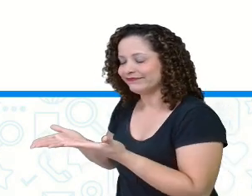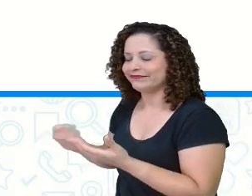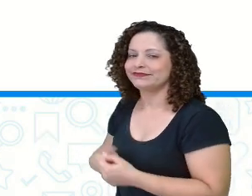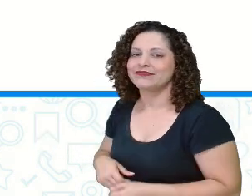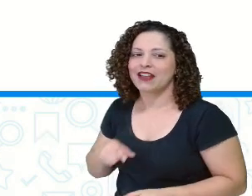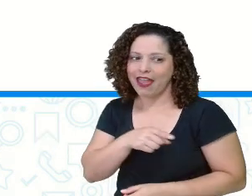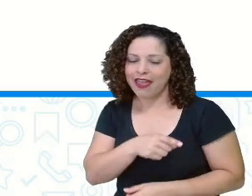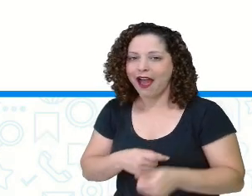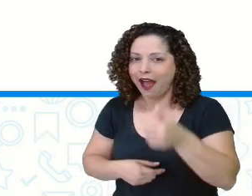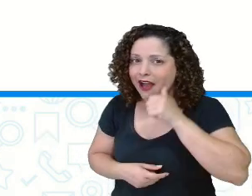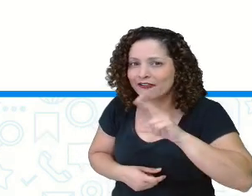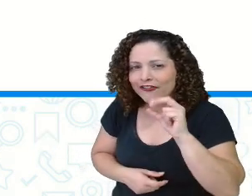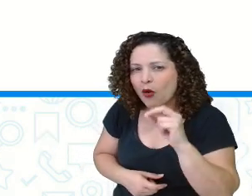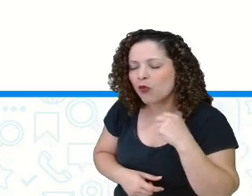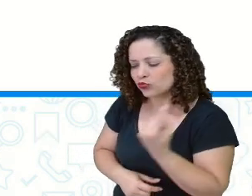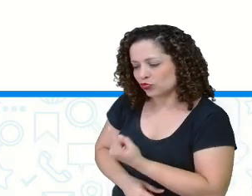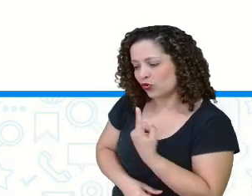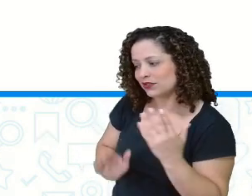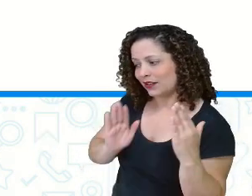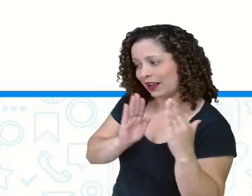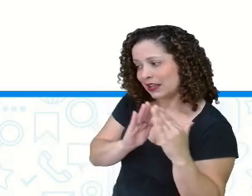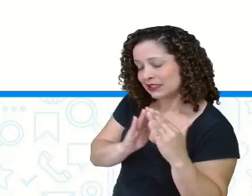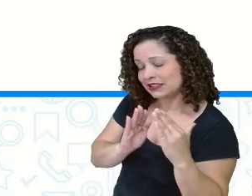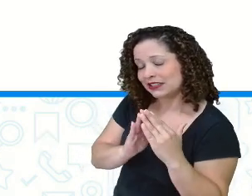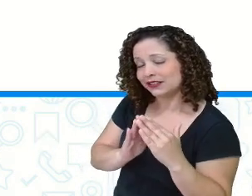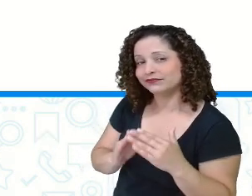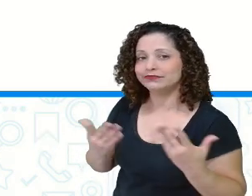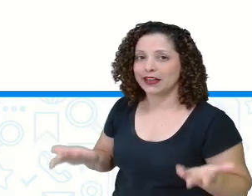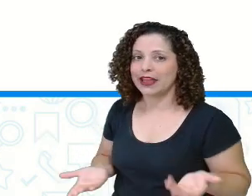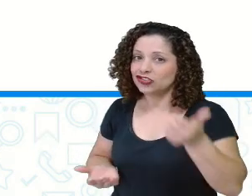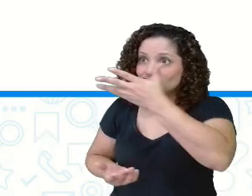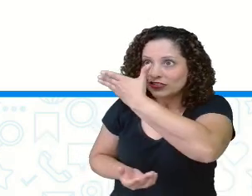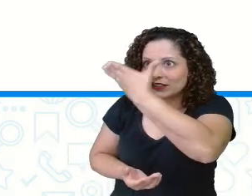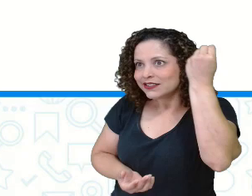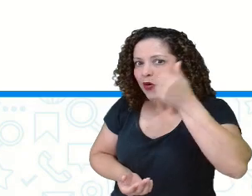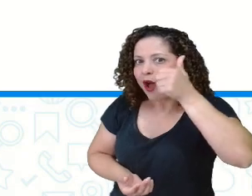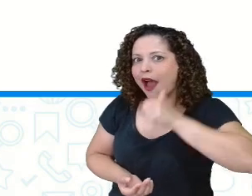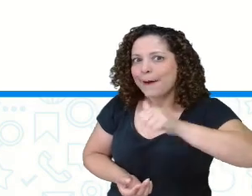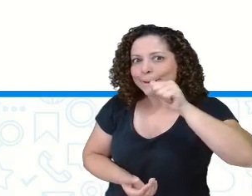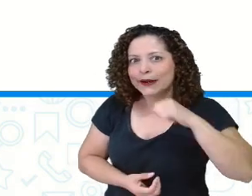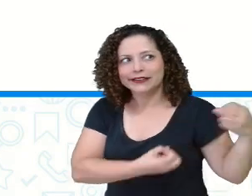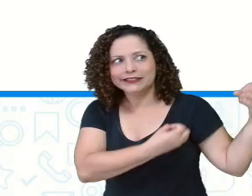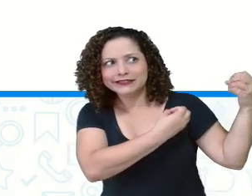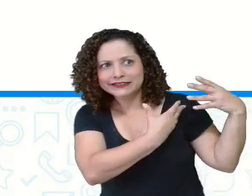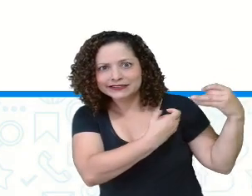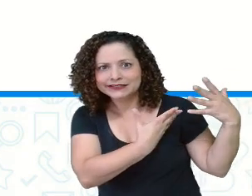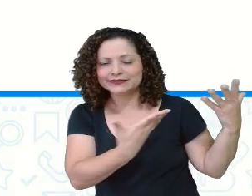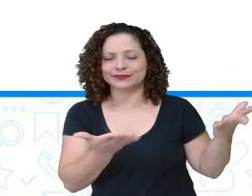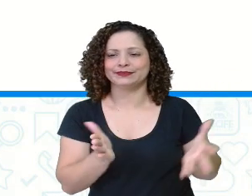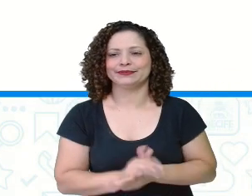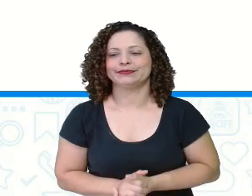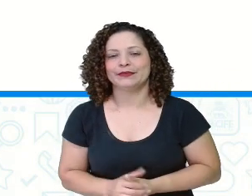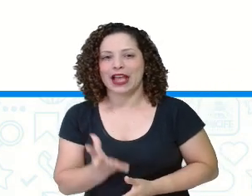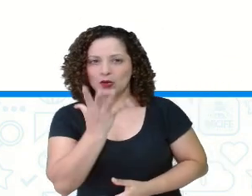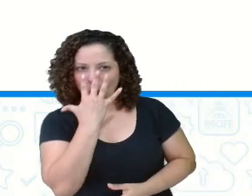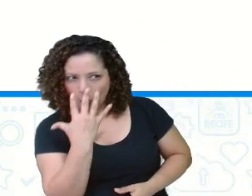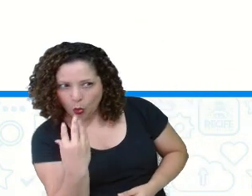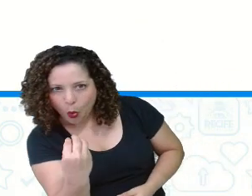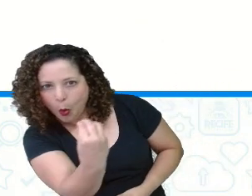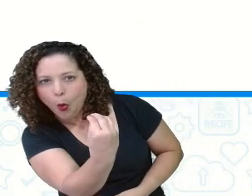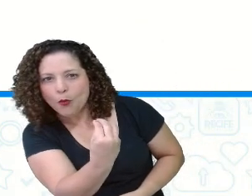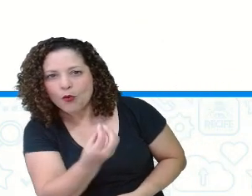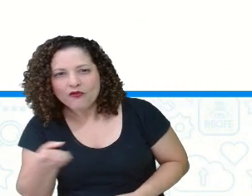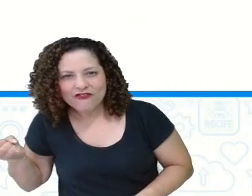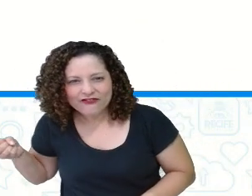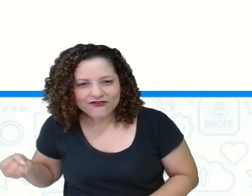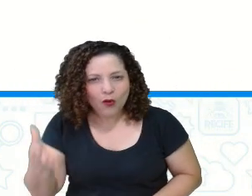numa casinha, não foi? Entregou tudo. Ela não seguiu o conselho da mamãe, tá? Aí o lobo apareceu. Olha